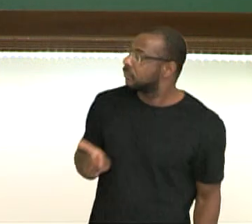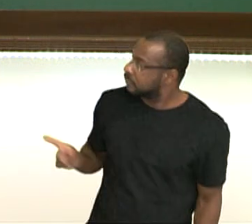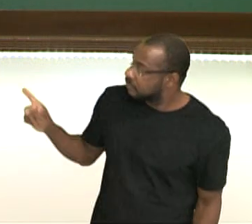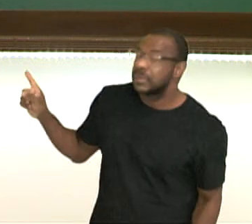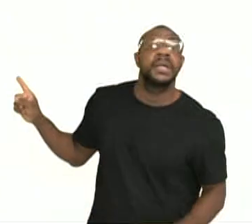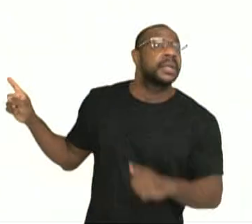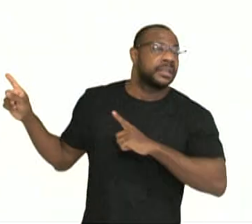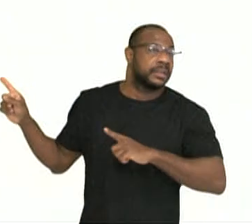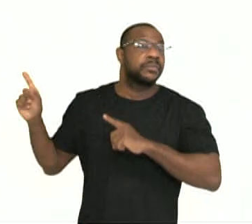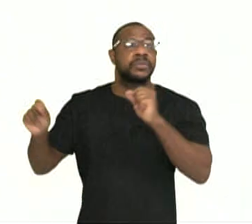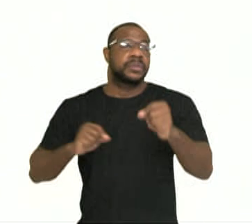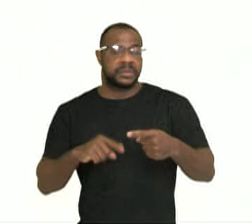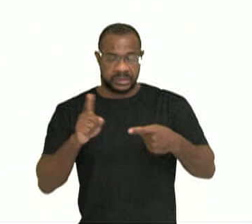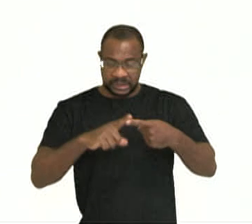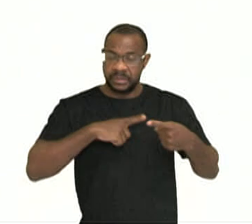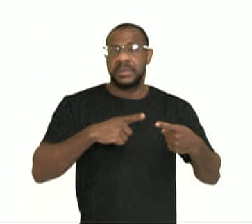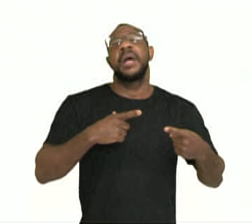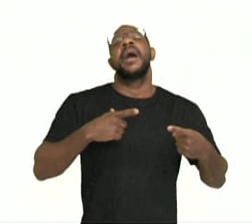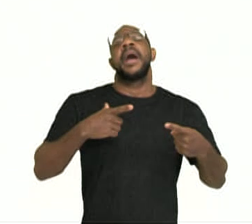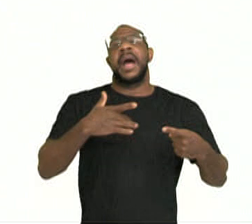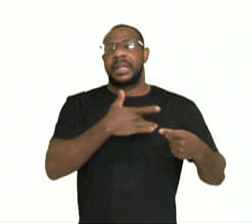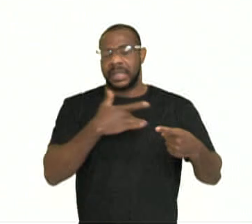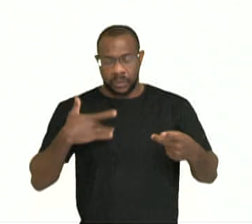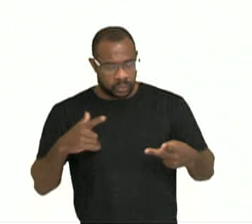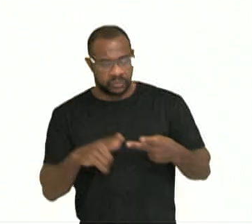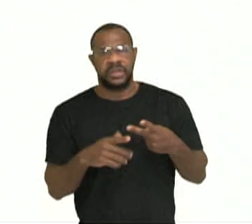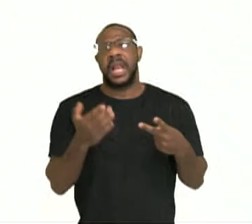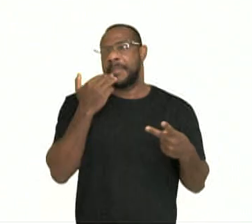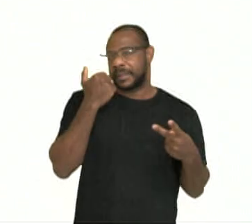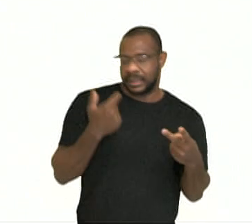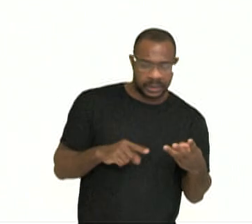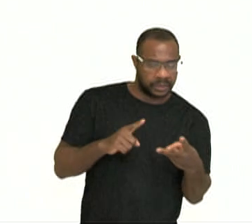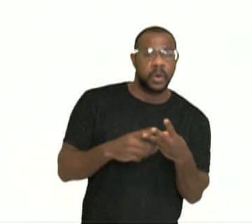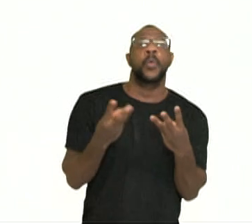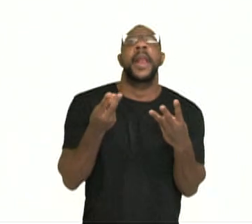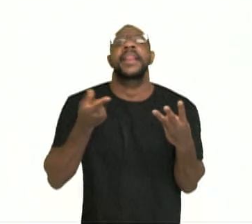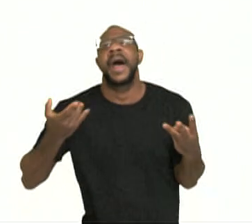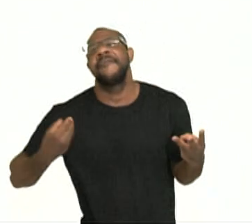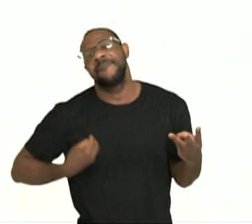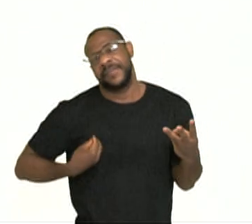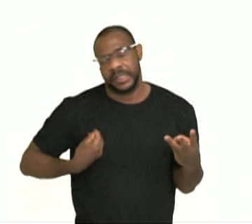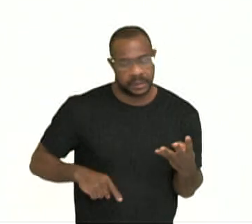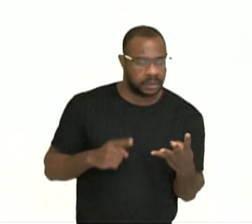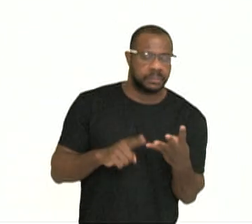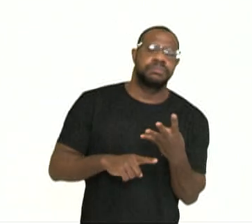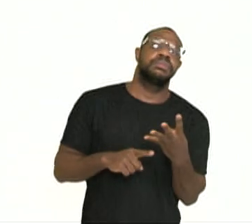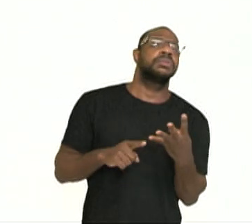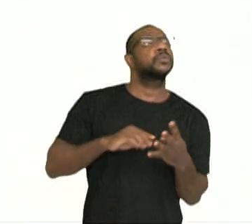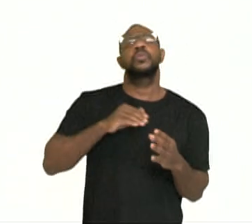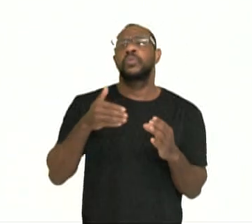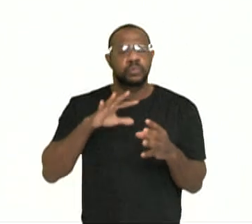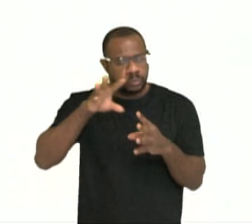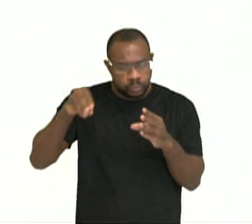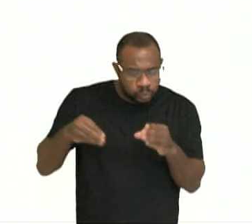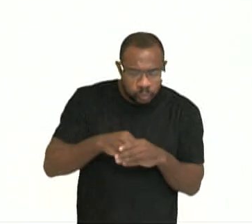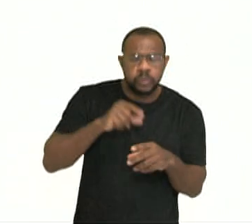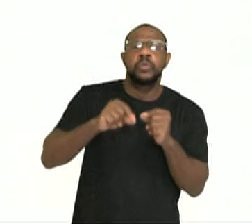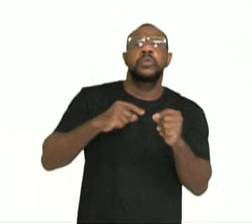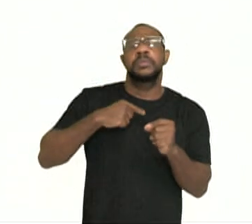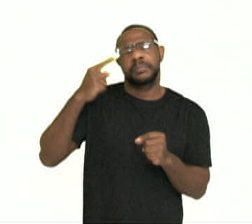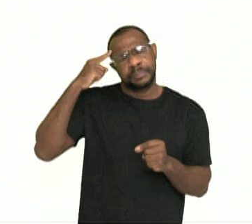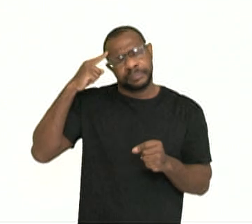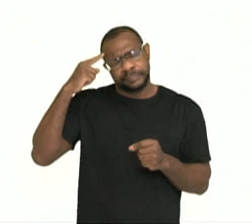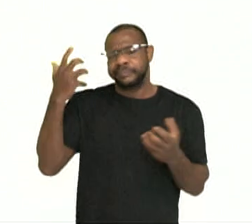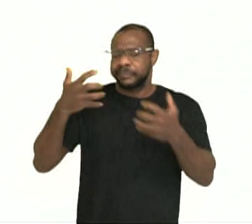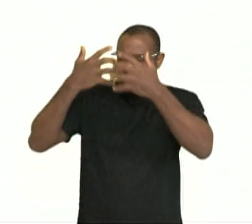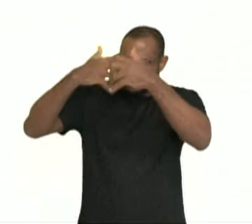temos índices ligados à saúde, alimentação, qualidade de vida e tudo isso vai refletir no mundo